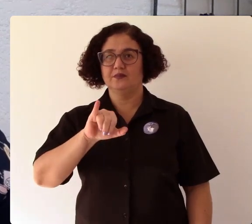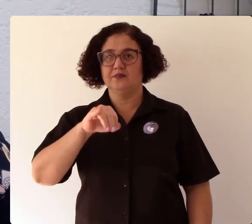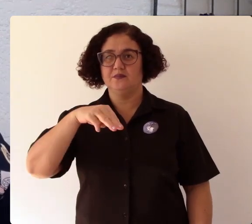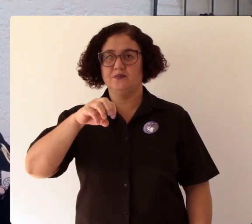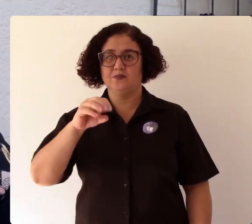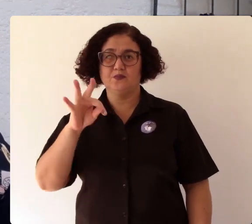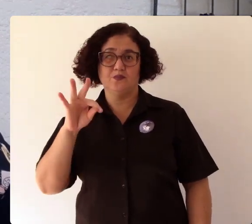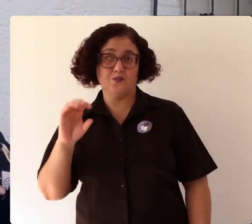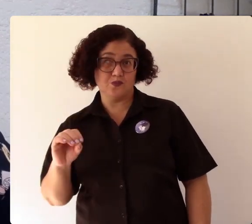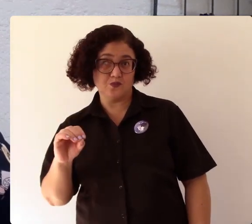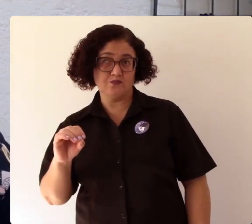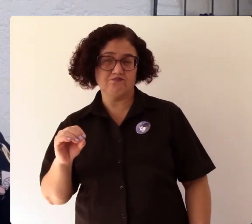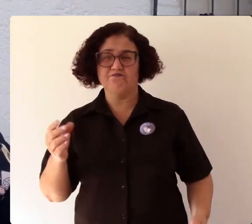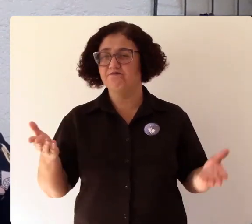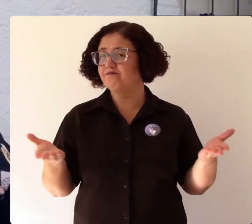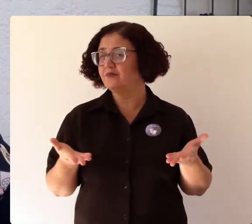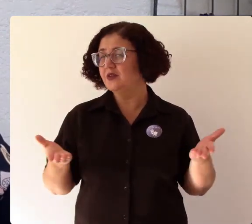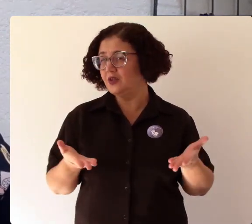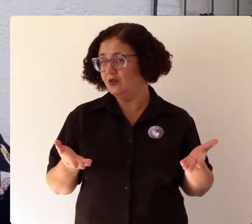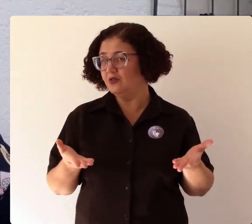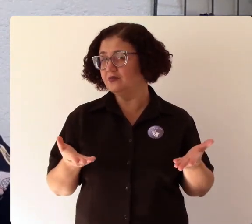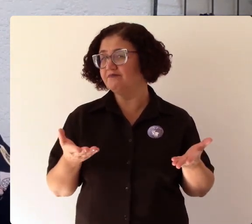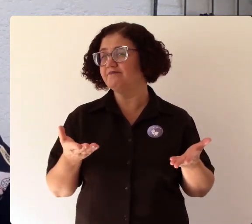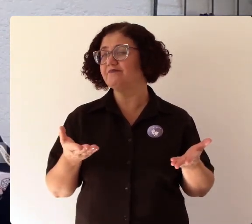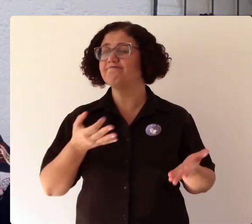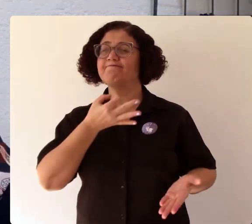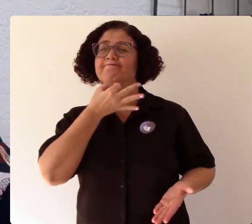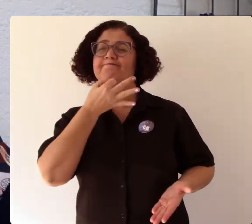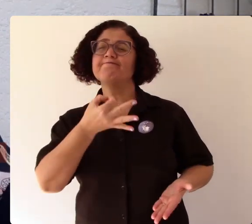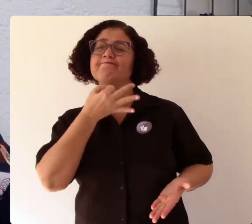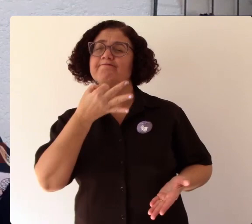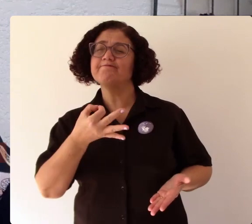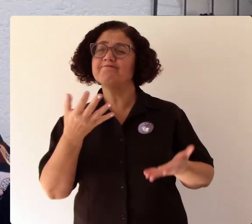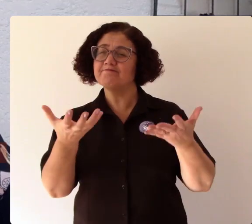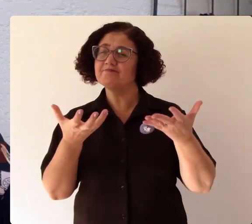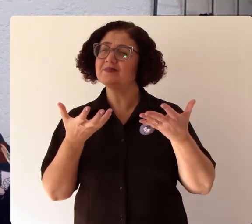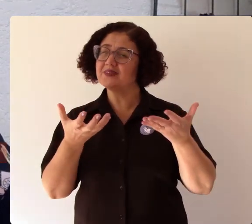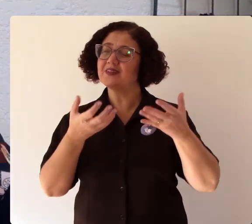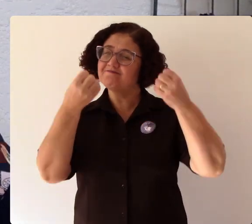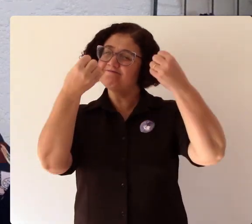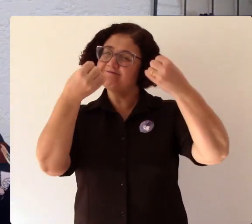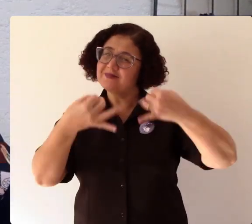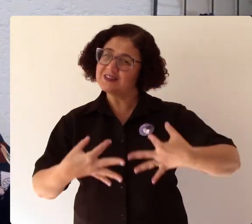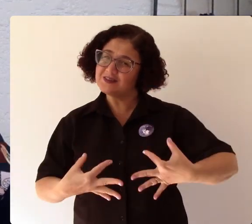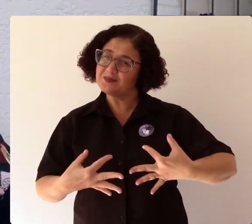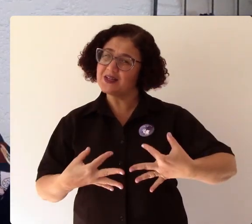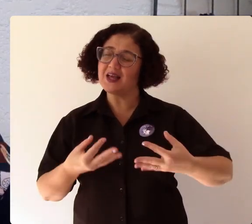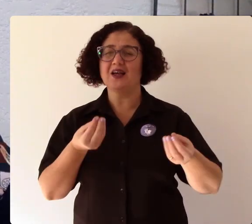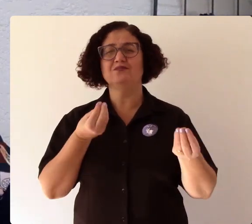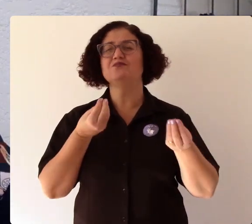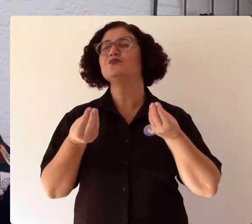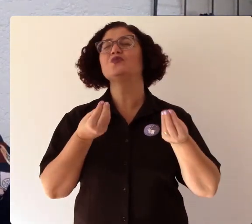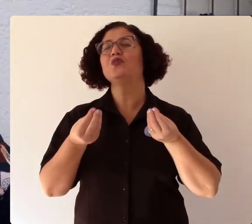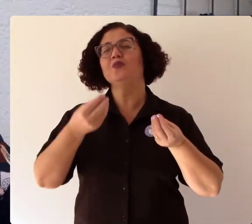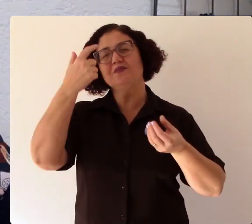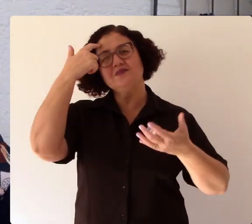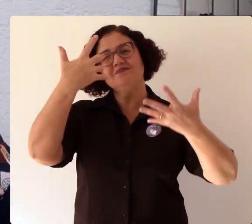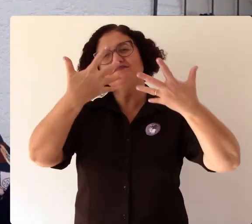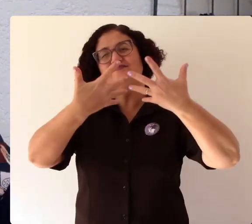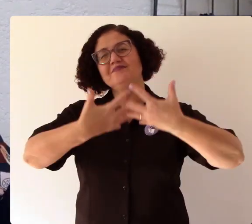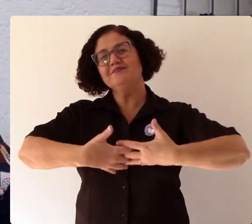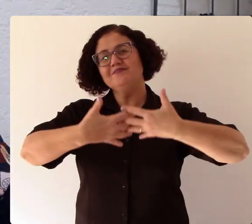alguns elementos, espero trazer alguns elementos para a reflexão